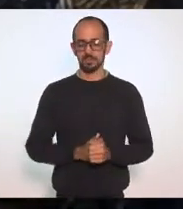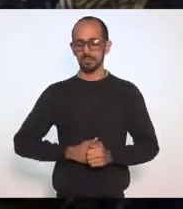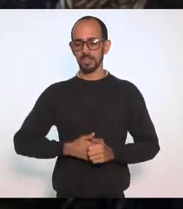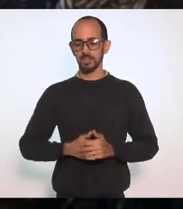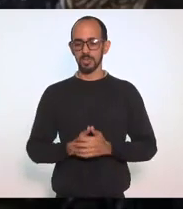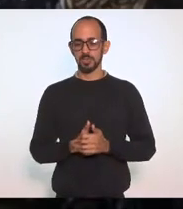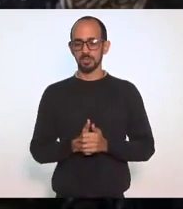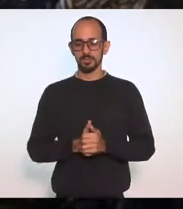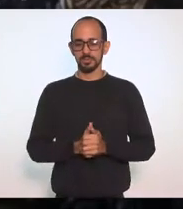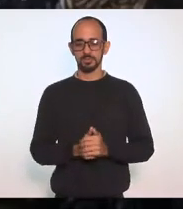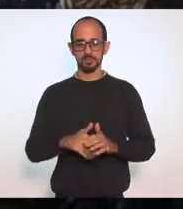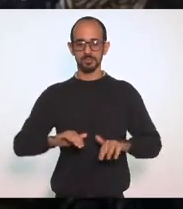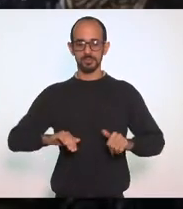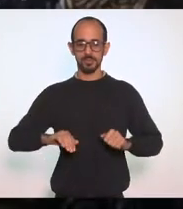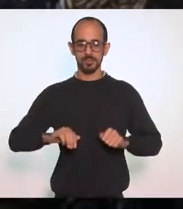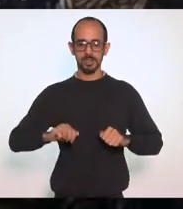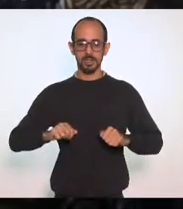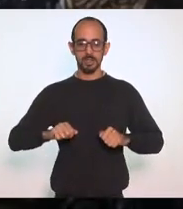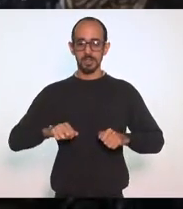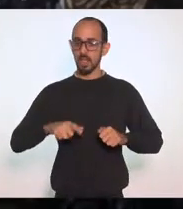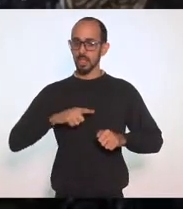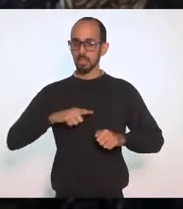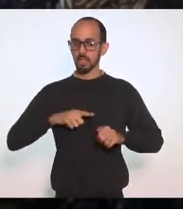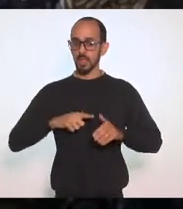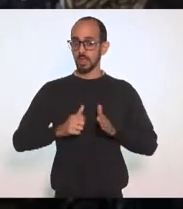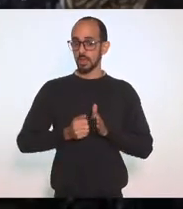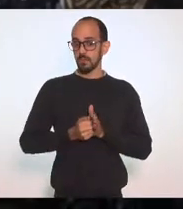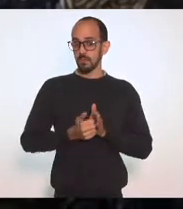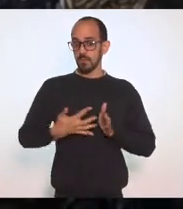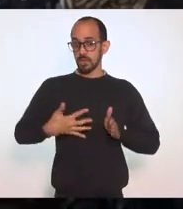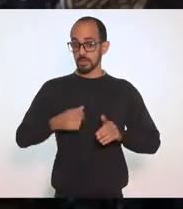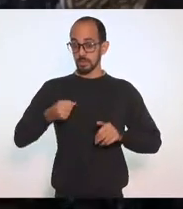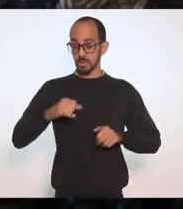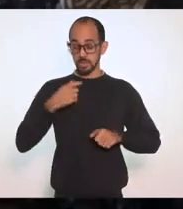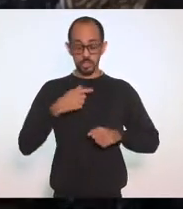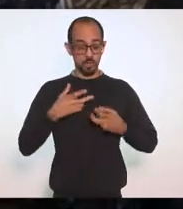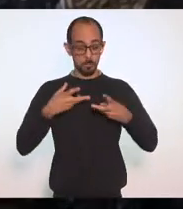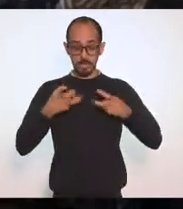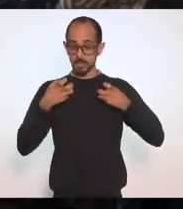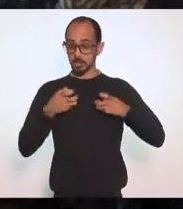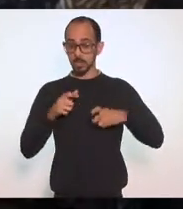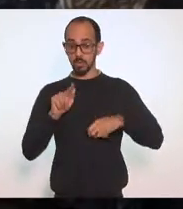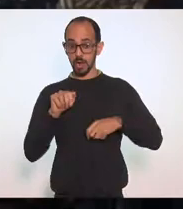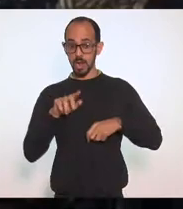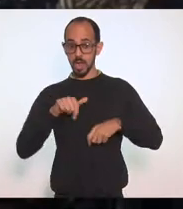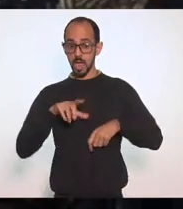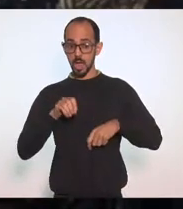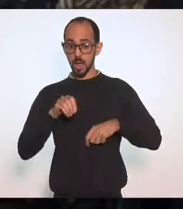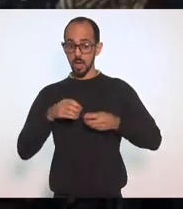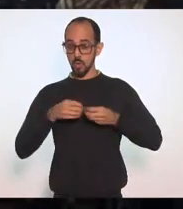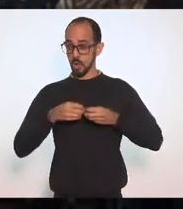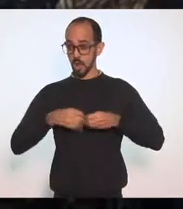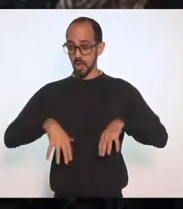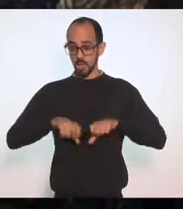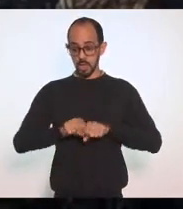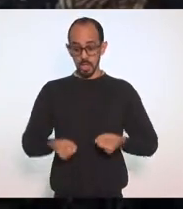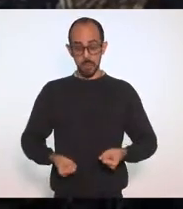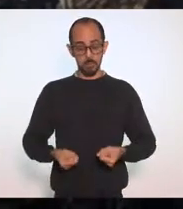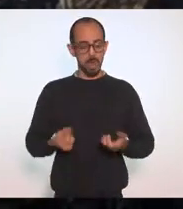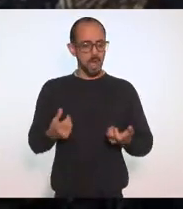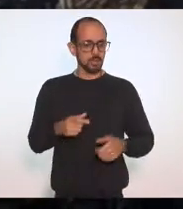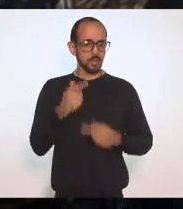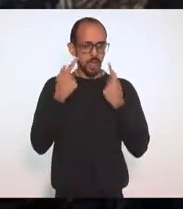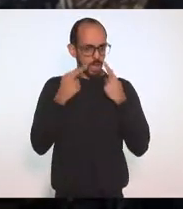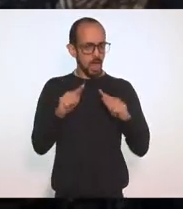milhares de empregos. A gente deixar o Galeão e a falência é gravíssimo para Estado do Rio de Janeiro. Gravíssimo.